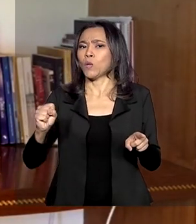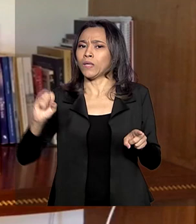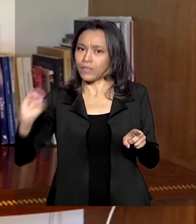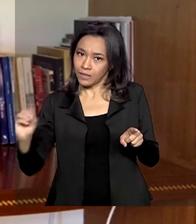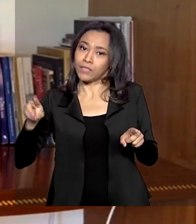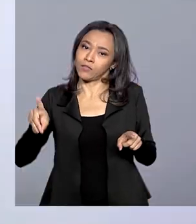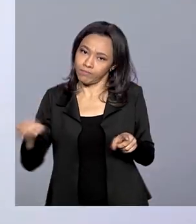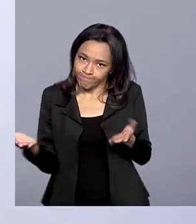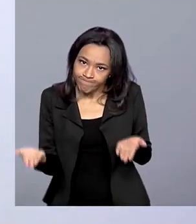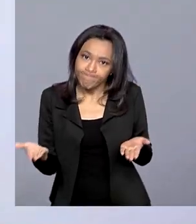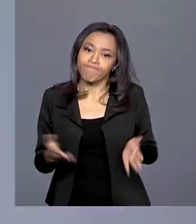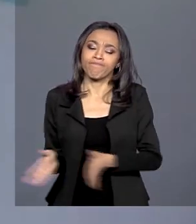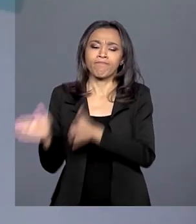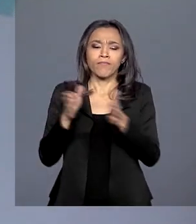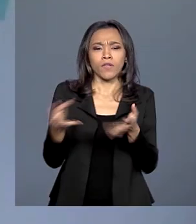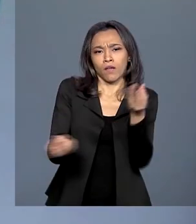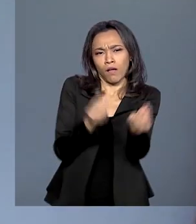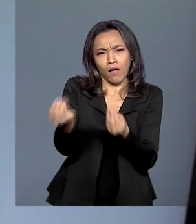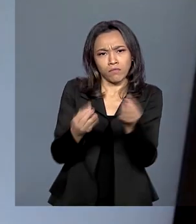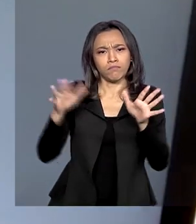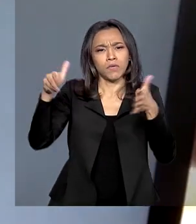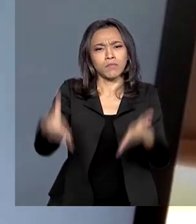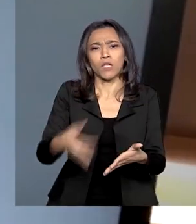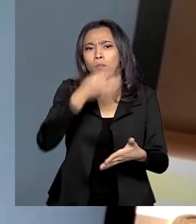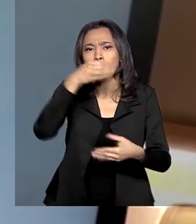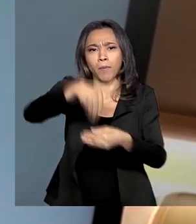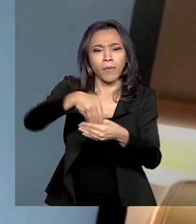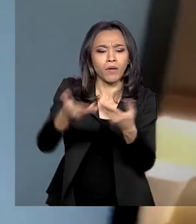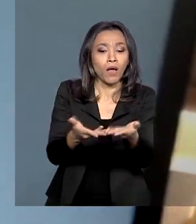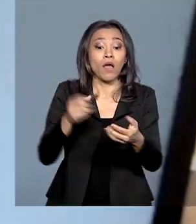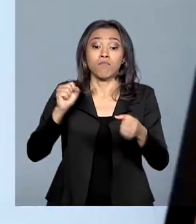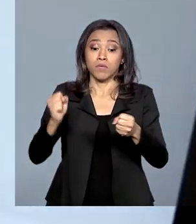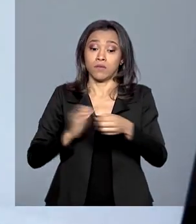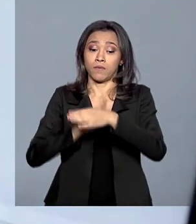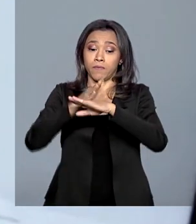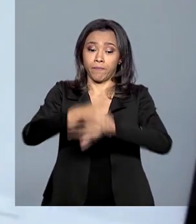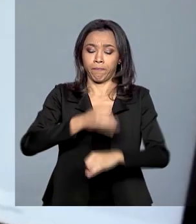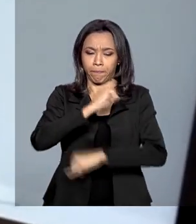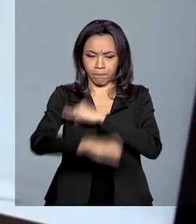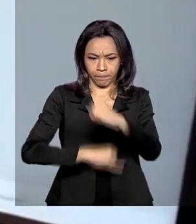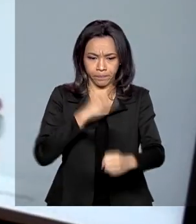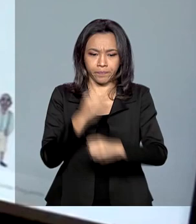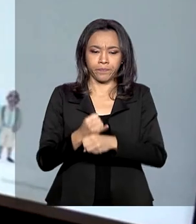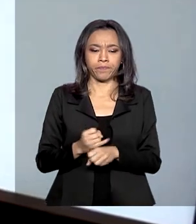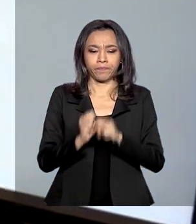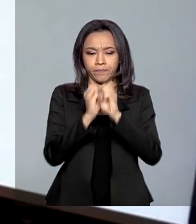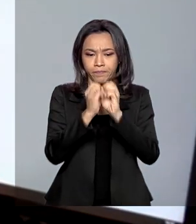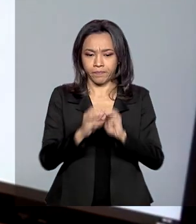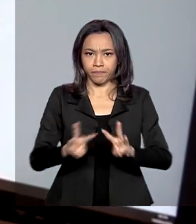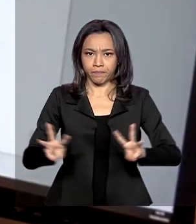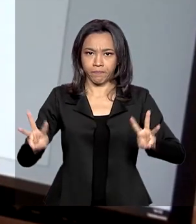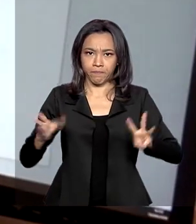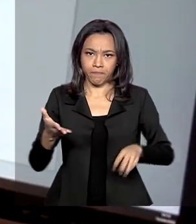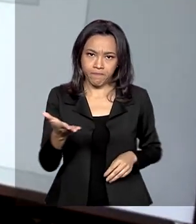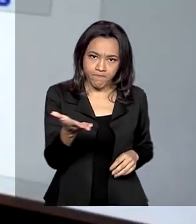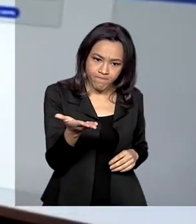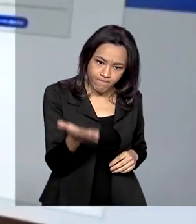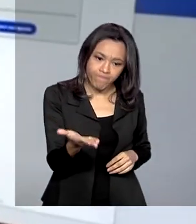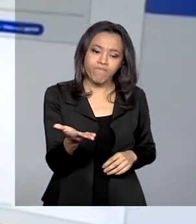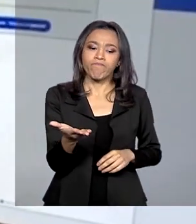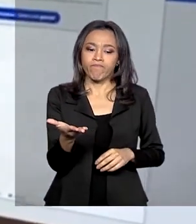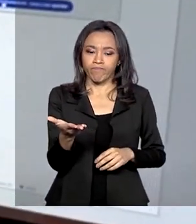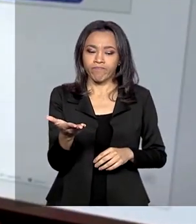dias. Para participar da enquete é só acessar a página do participante enem